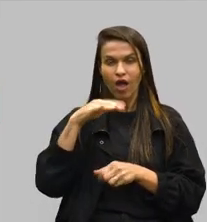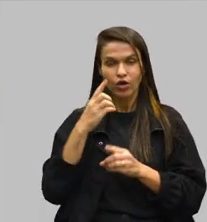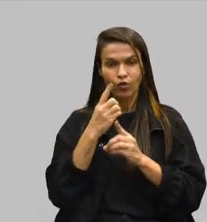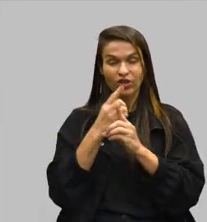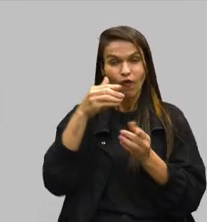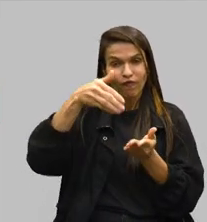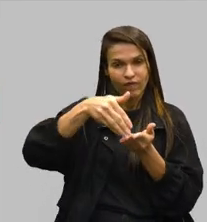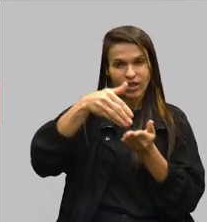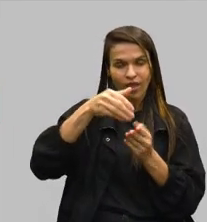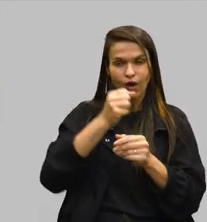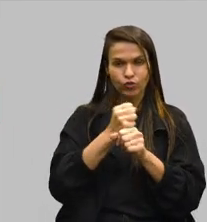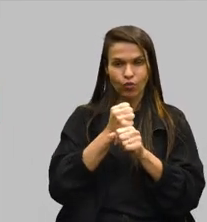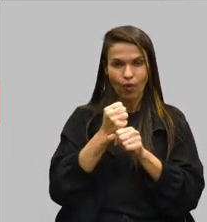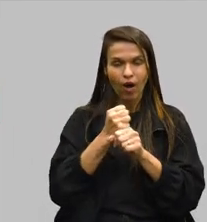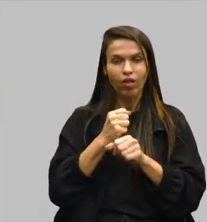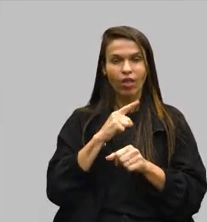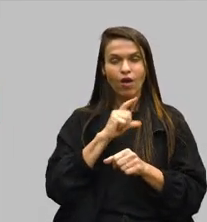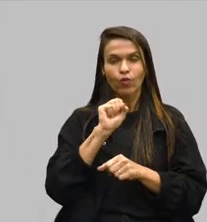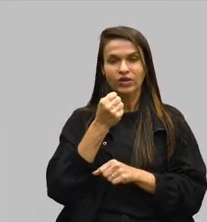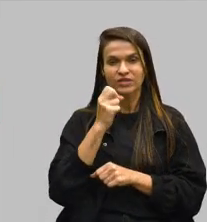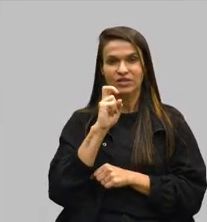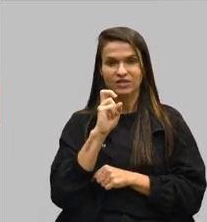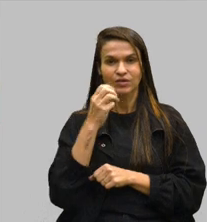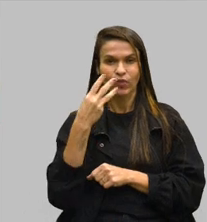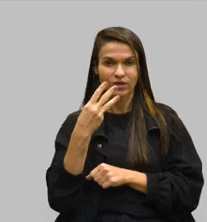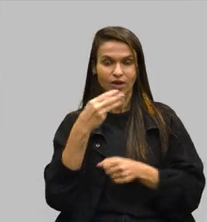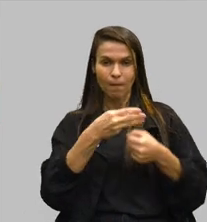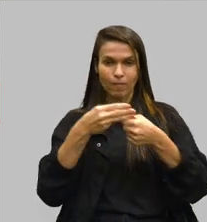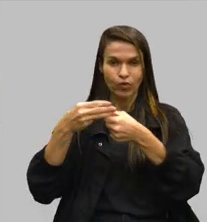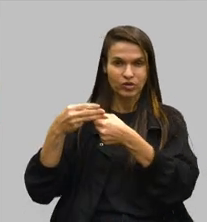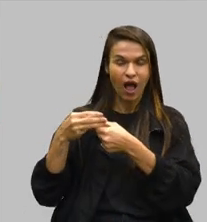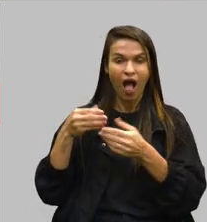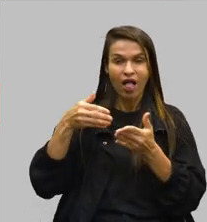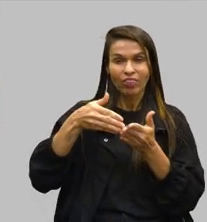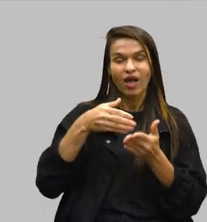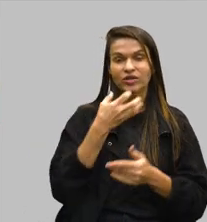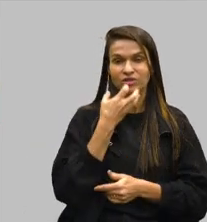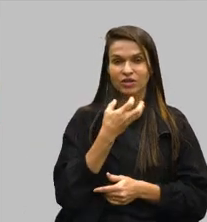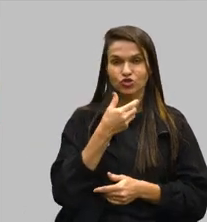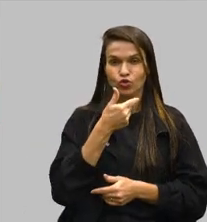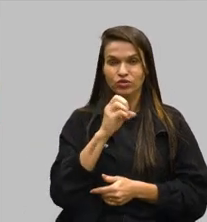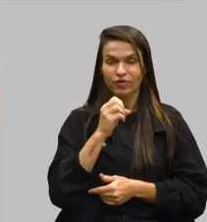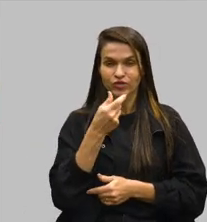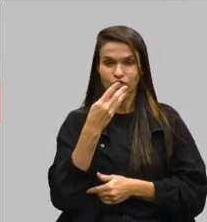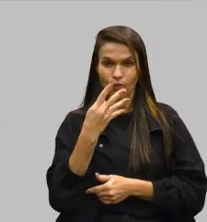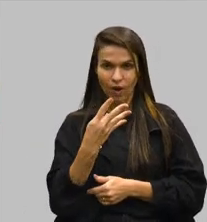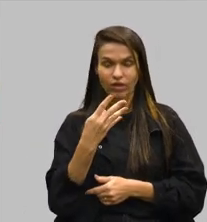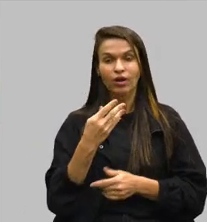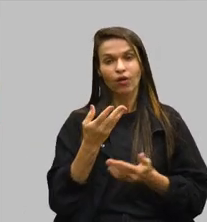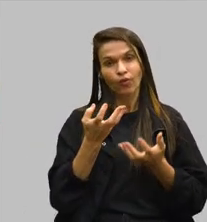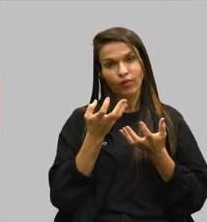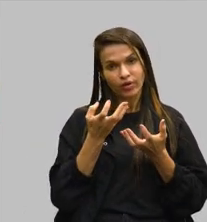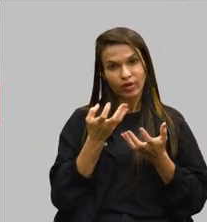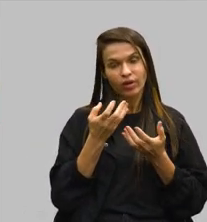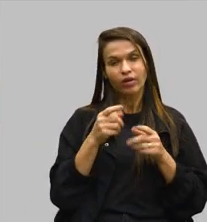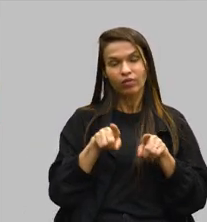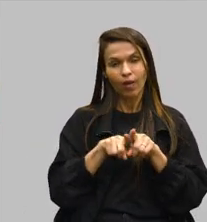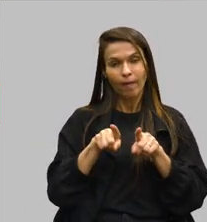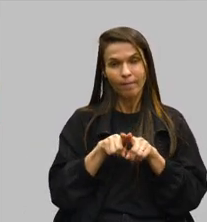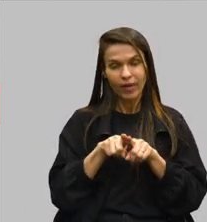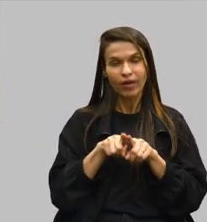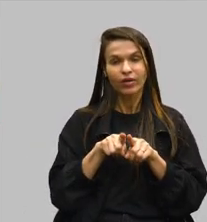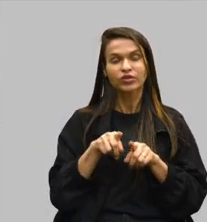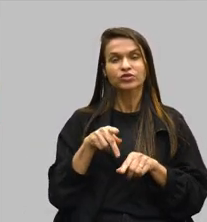do ano, abrangendo os 853 municípios até dezembro de 2024. E eu gostaria aqui de enfatizar